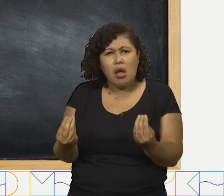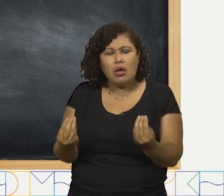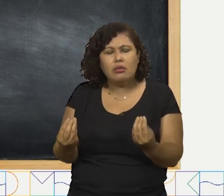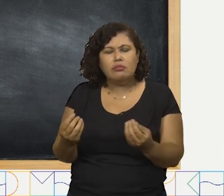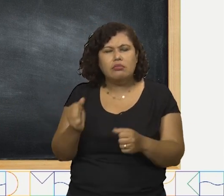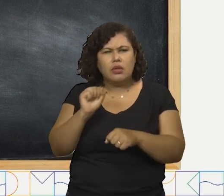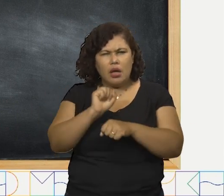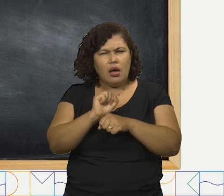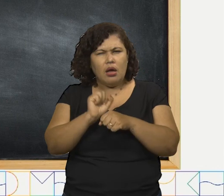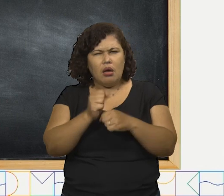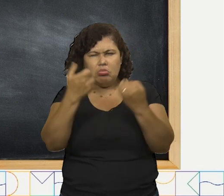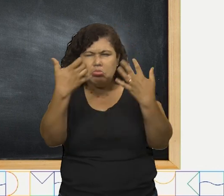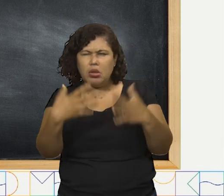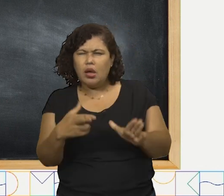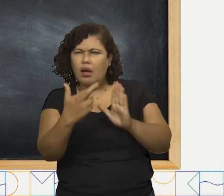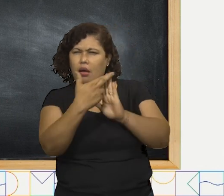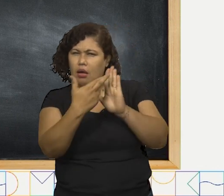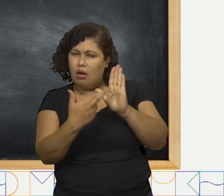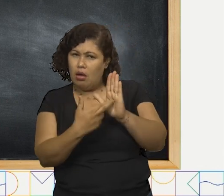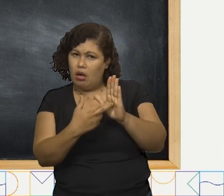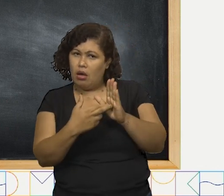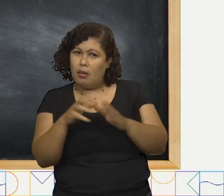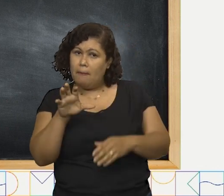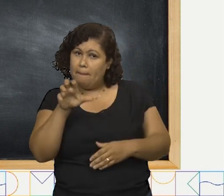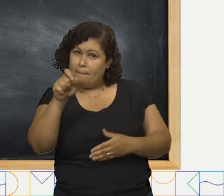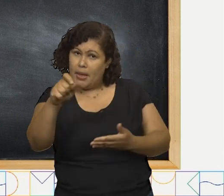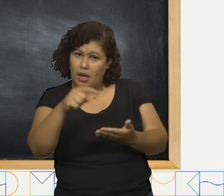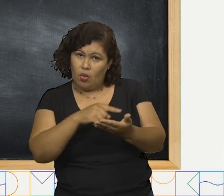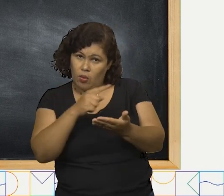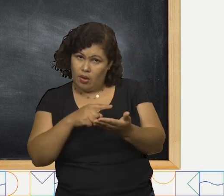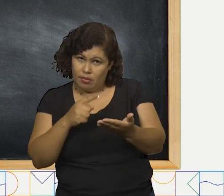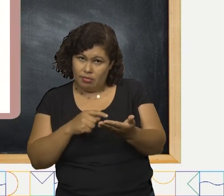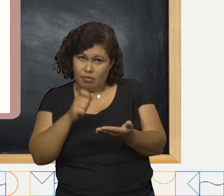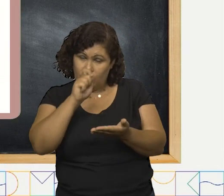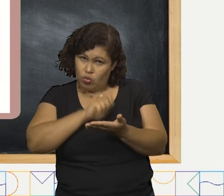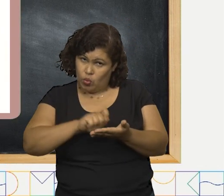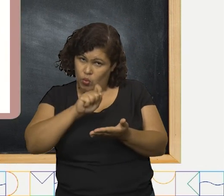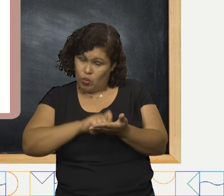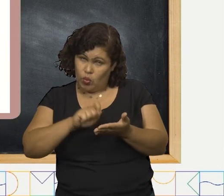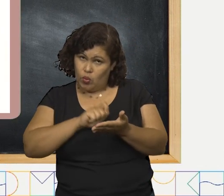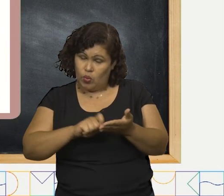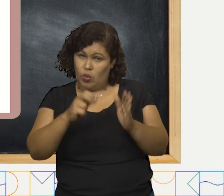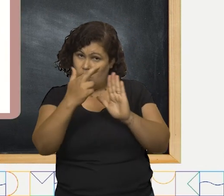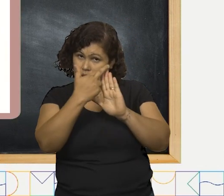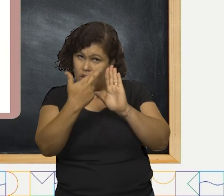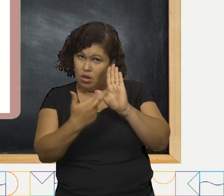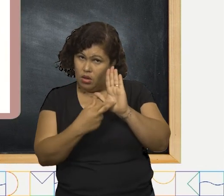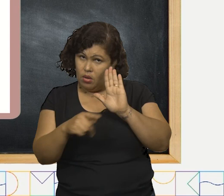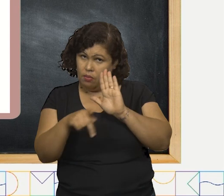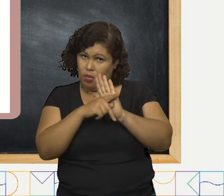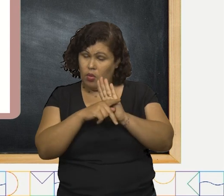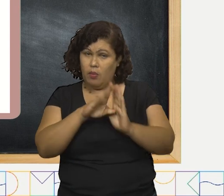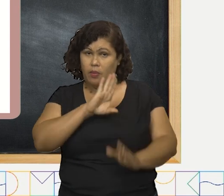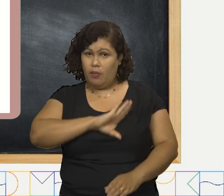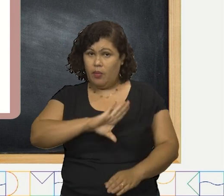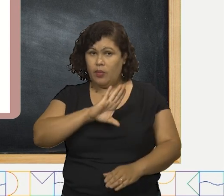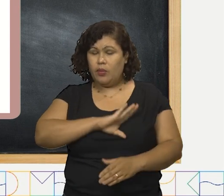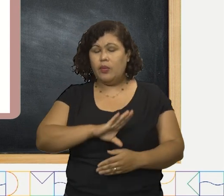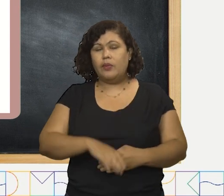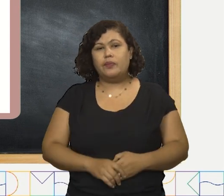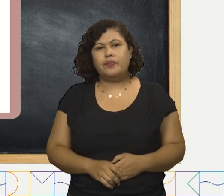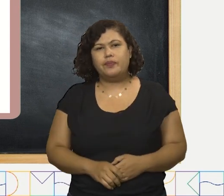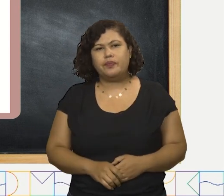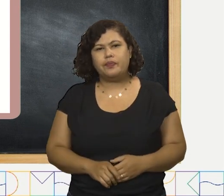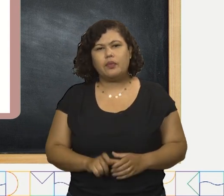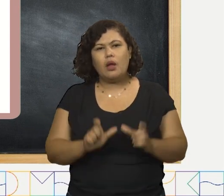Pegue seu caderno e anote a seguinte regra. Palavras paroxítonas